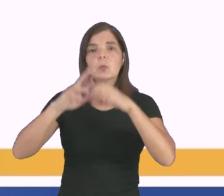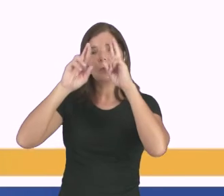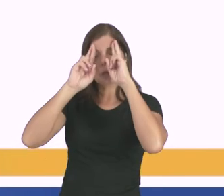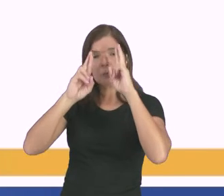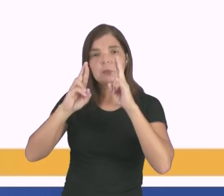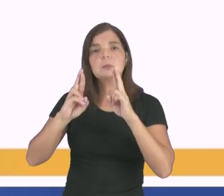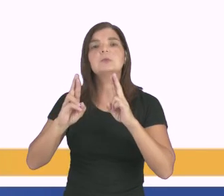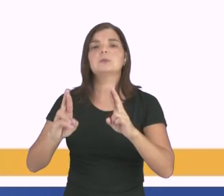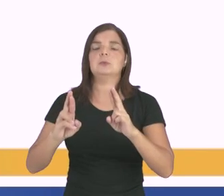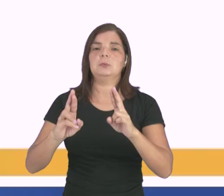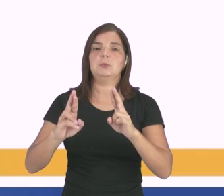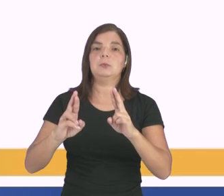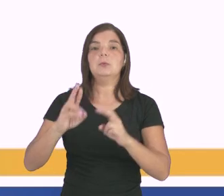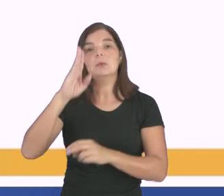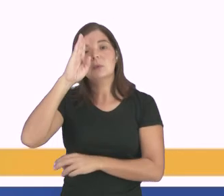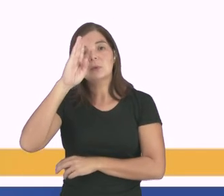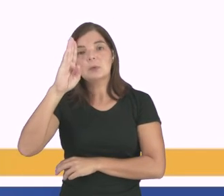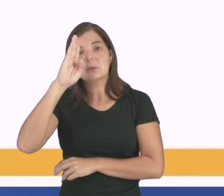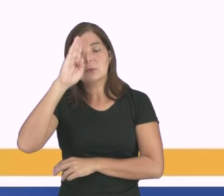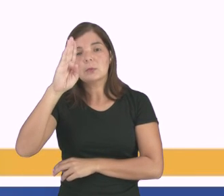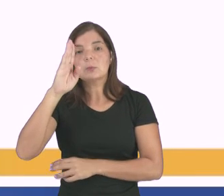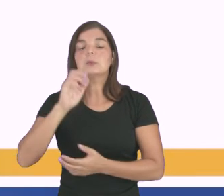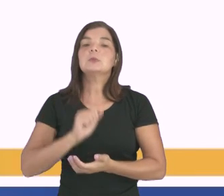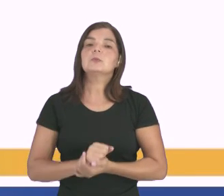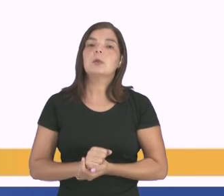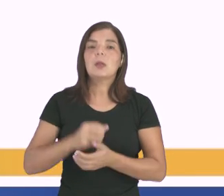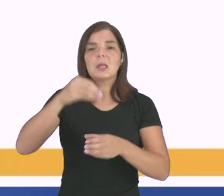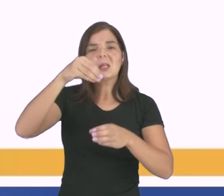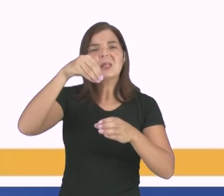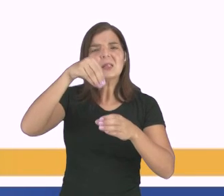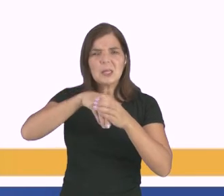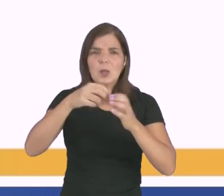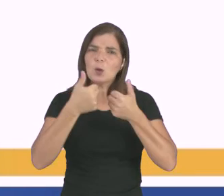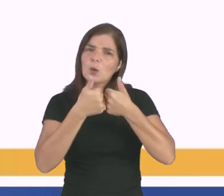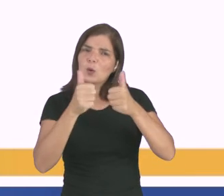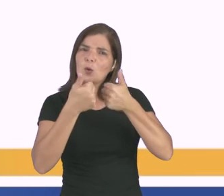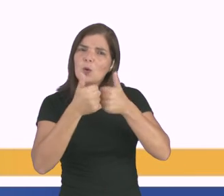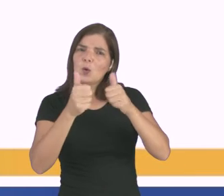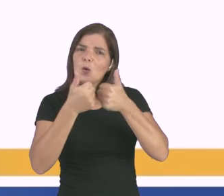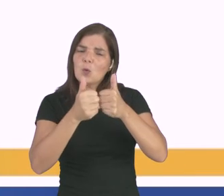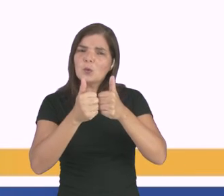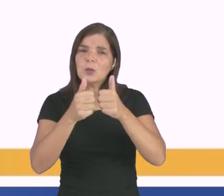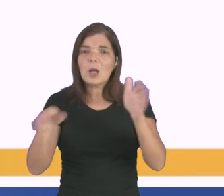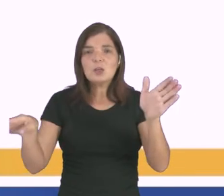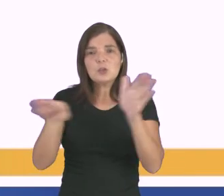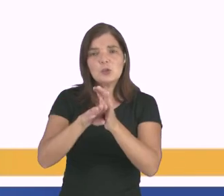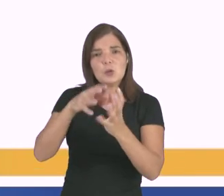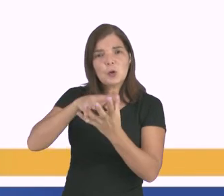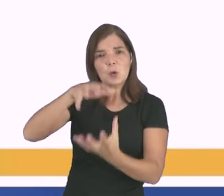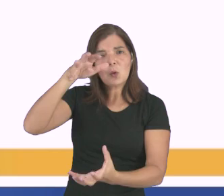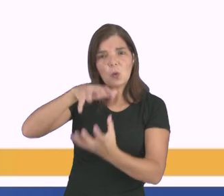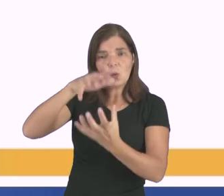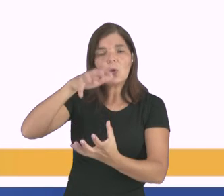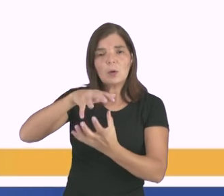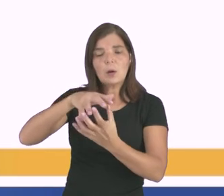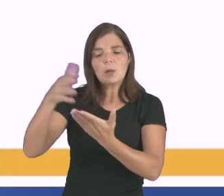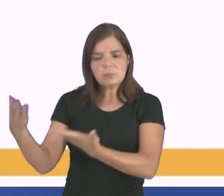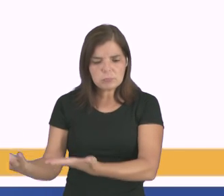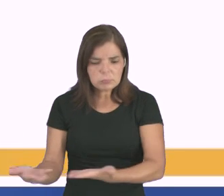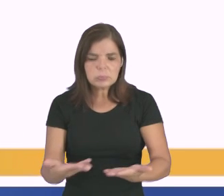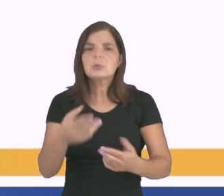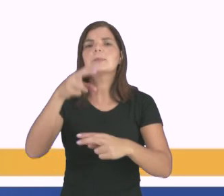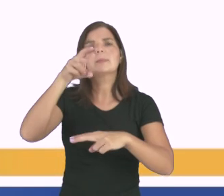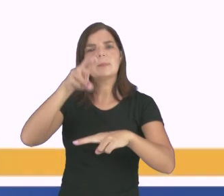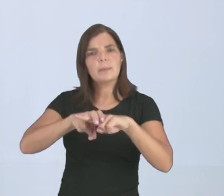digna, né? Principalmente lá quando você vai dentro do ônibus, é um idoso, você dá preferência para ele